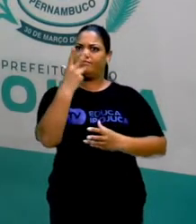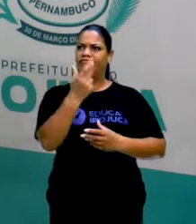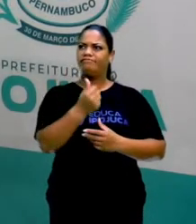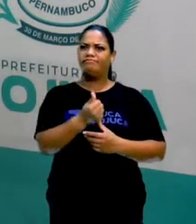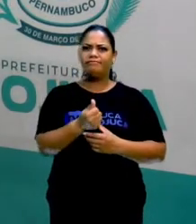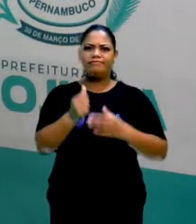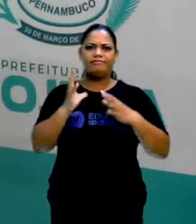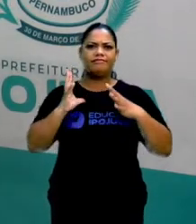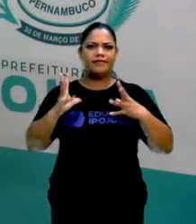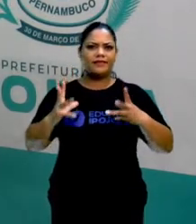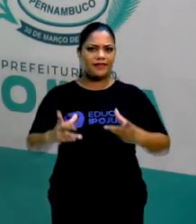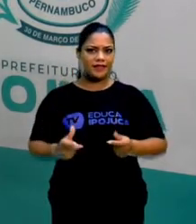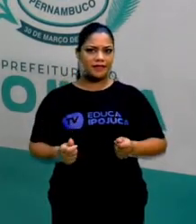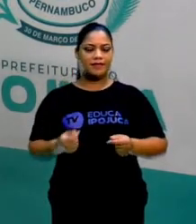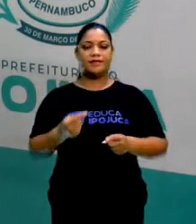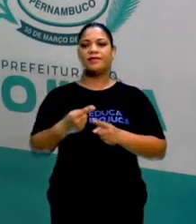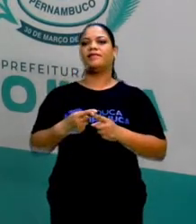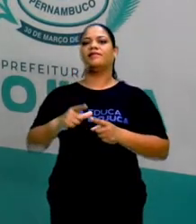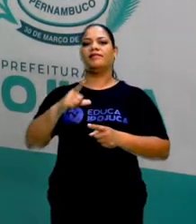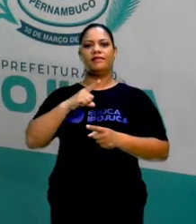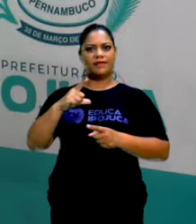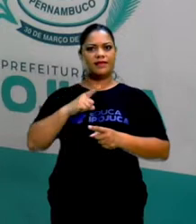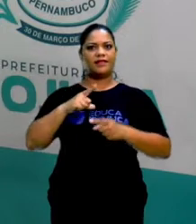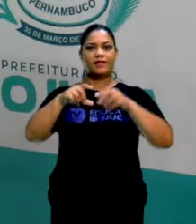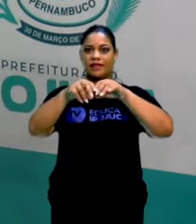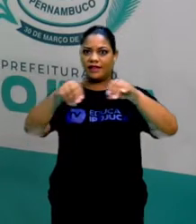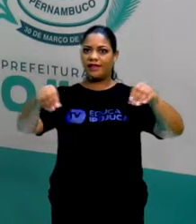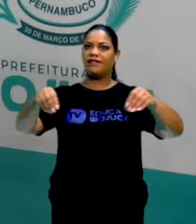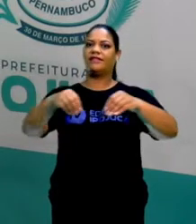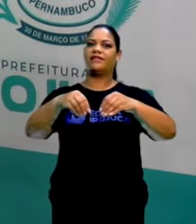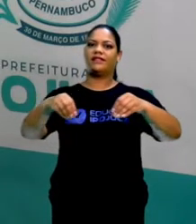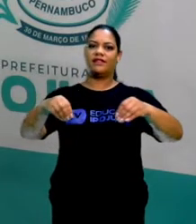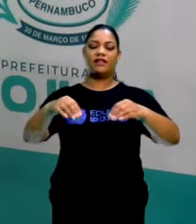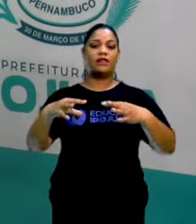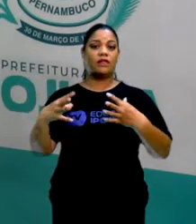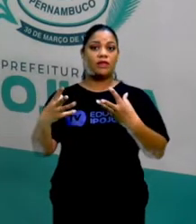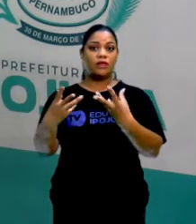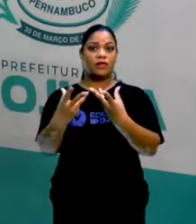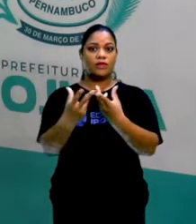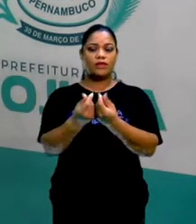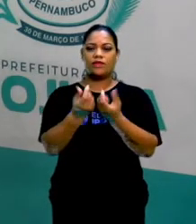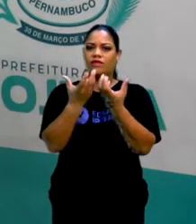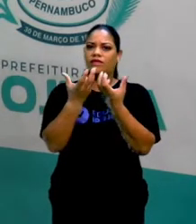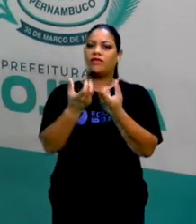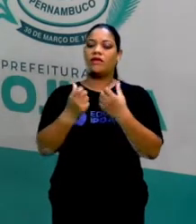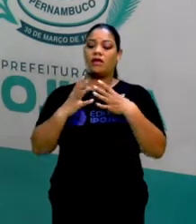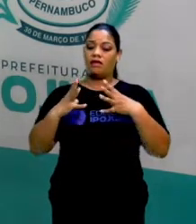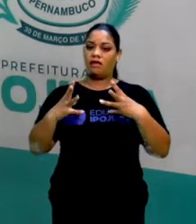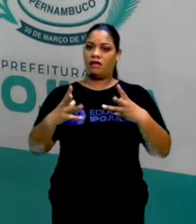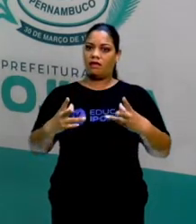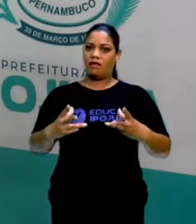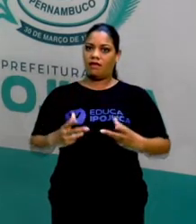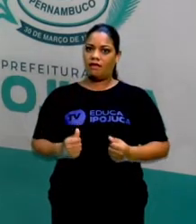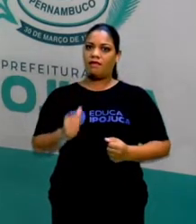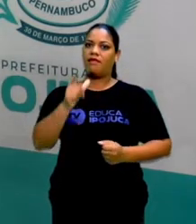porque ela passa por esse filtro natural, que é a terra. Todo esse processo daí vai limpar aquela água.